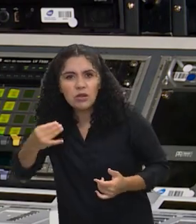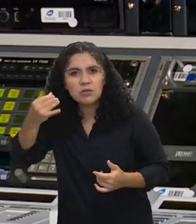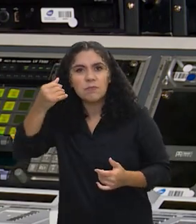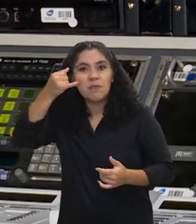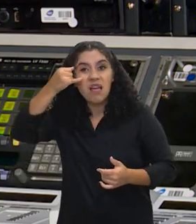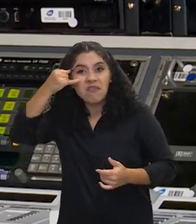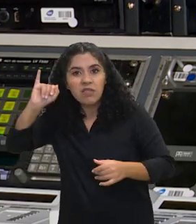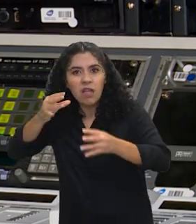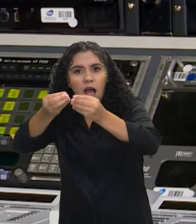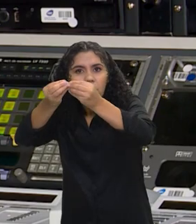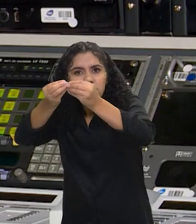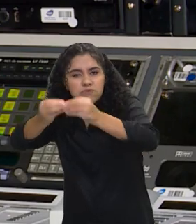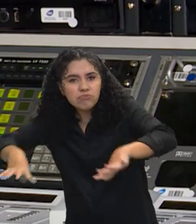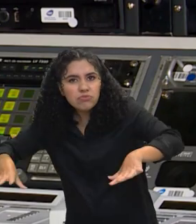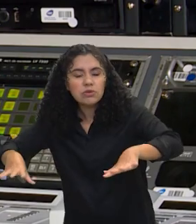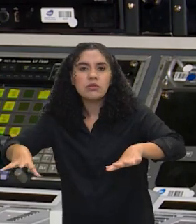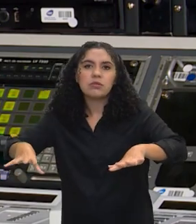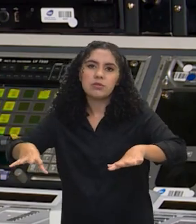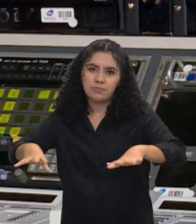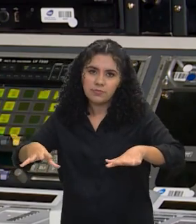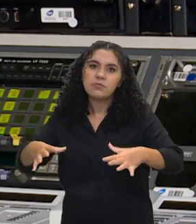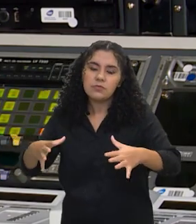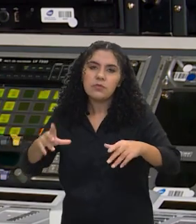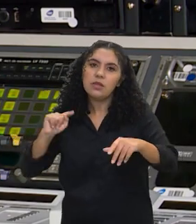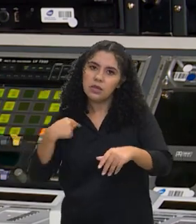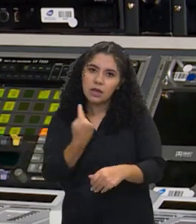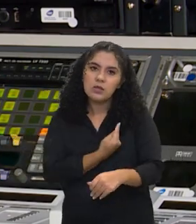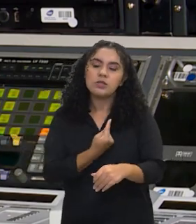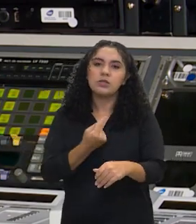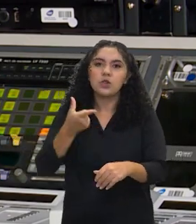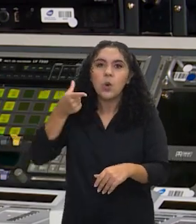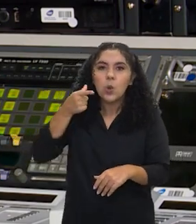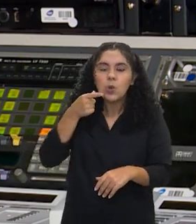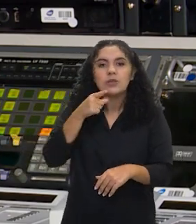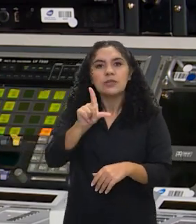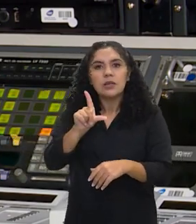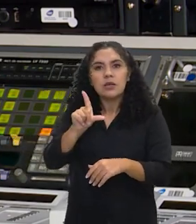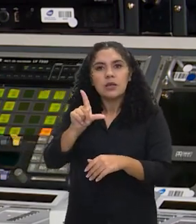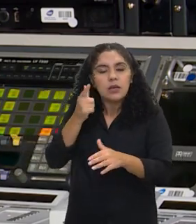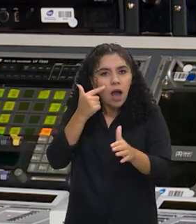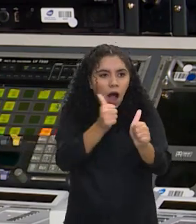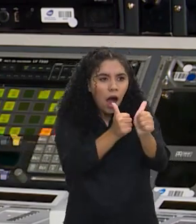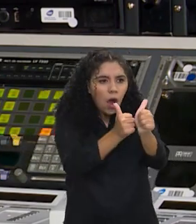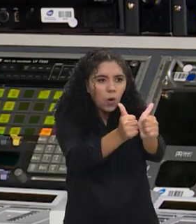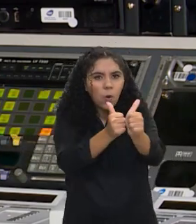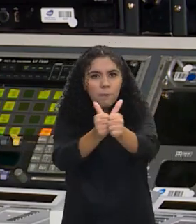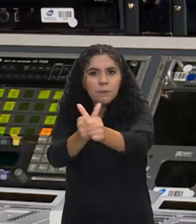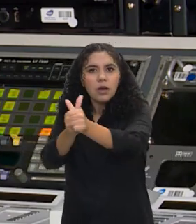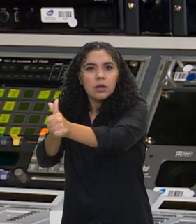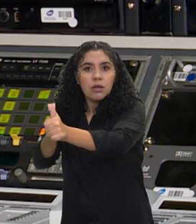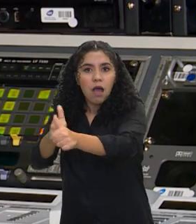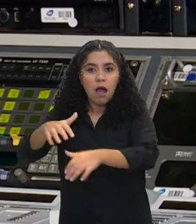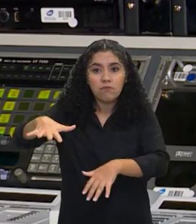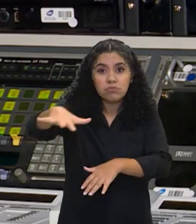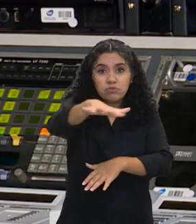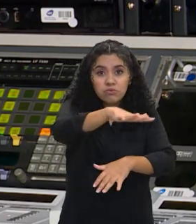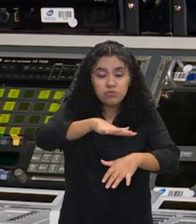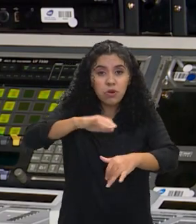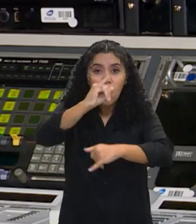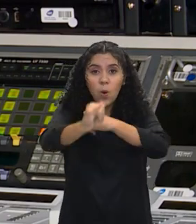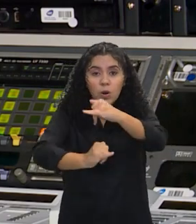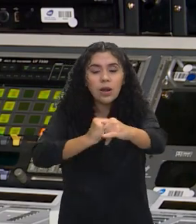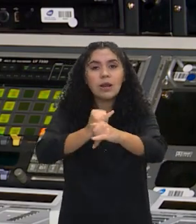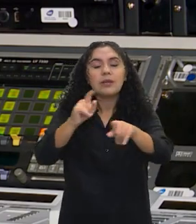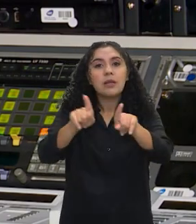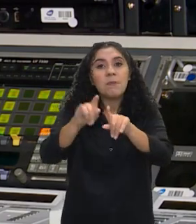danos, ter todos os mecanismos para enfrentar isso e que a gente possa acompanhar o ambiente online e pensar como